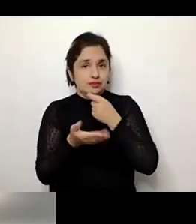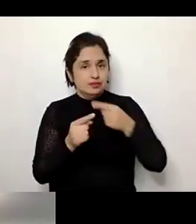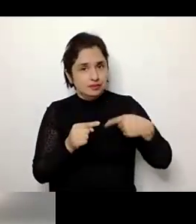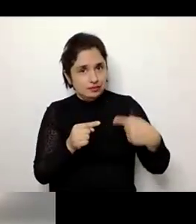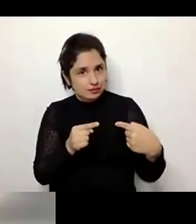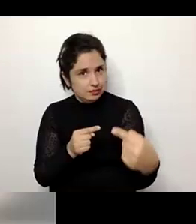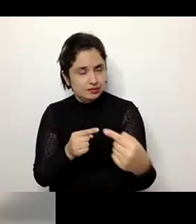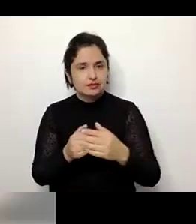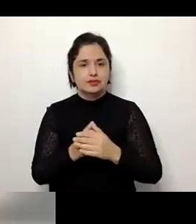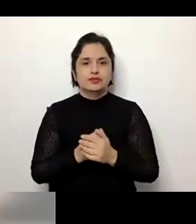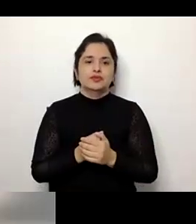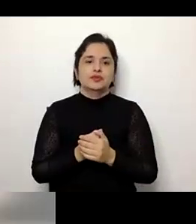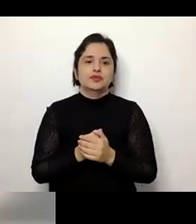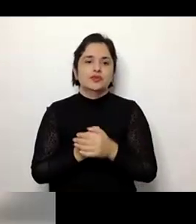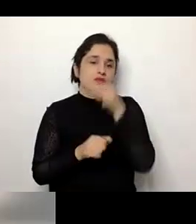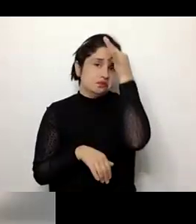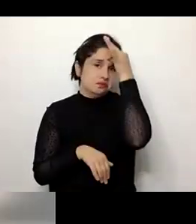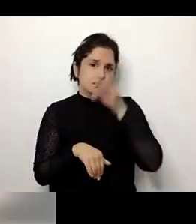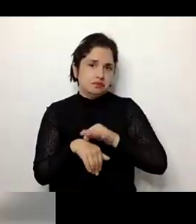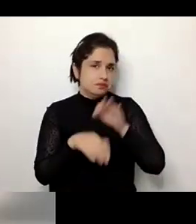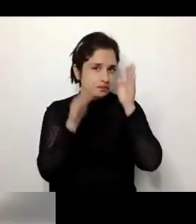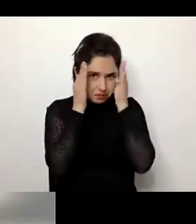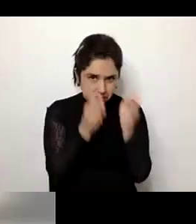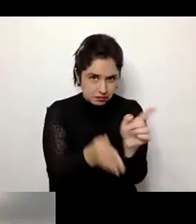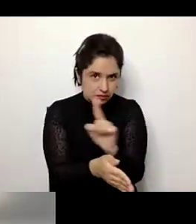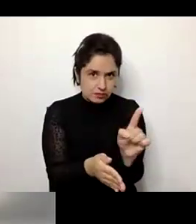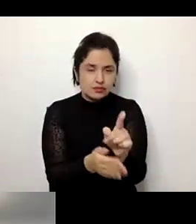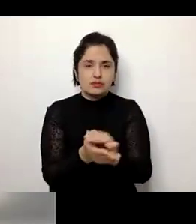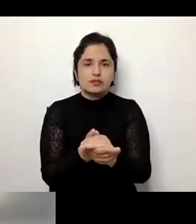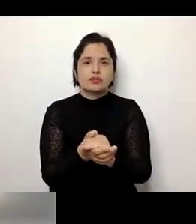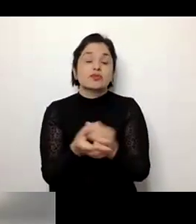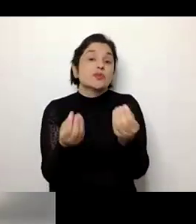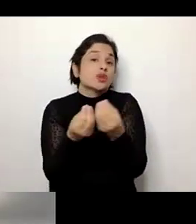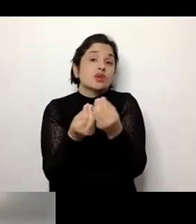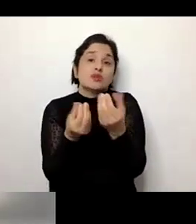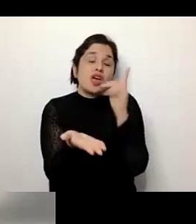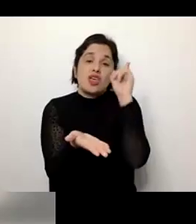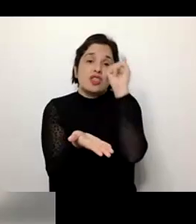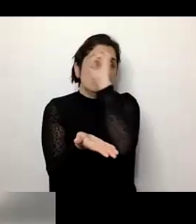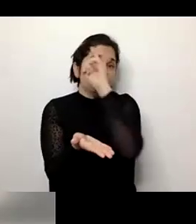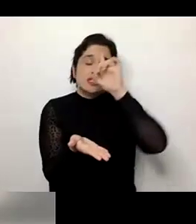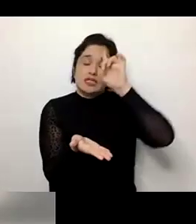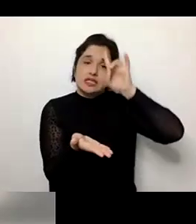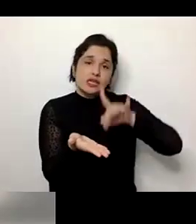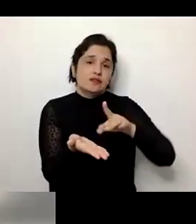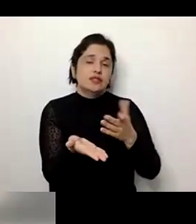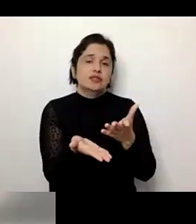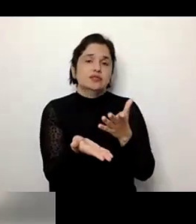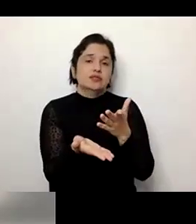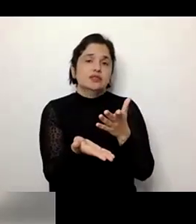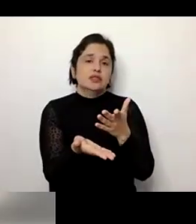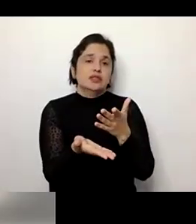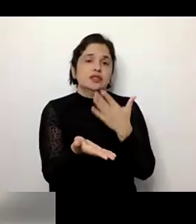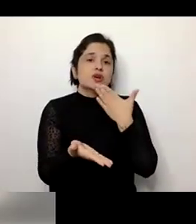plazo. As patologias não tratadas. E dizia justamente que muitas vezes é muito difícil para quando